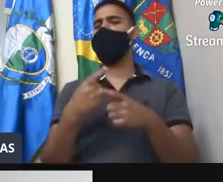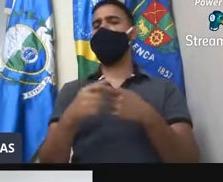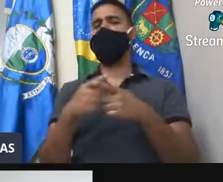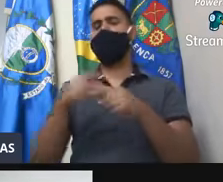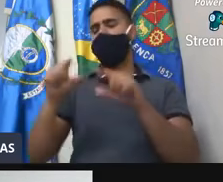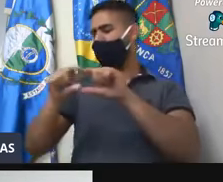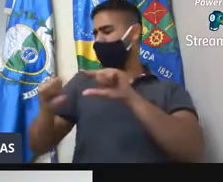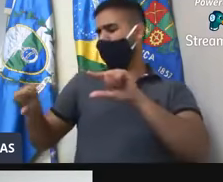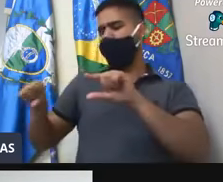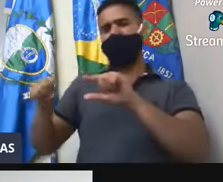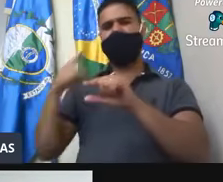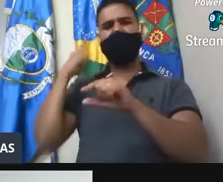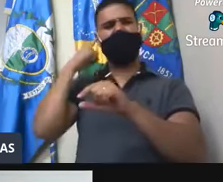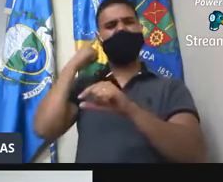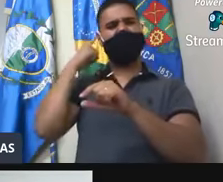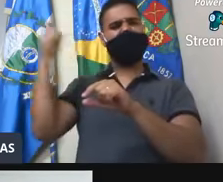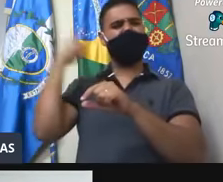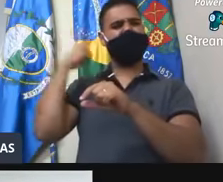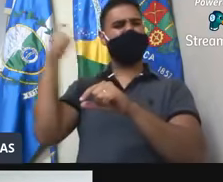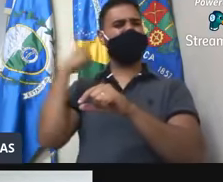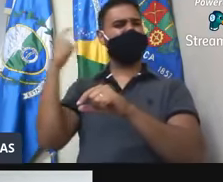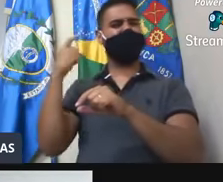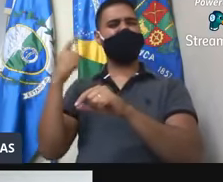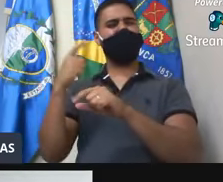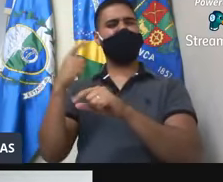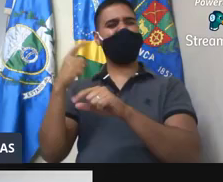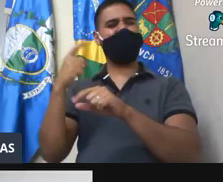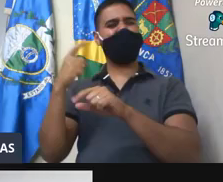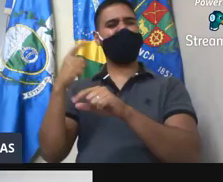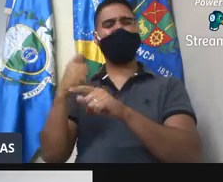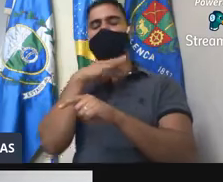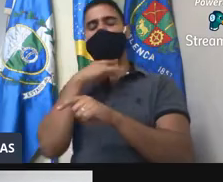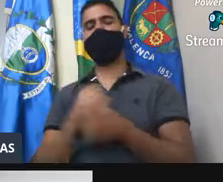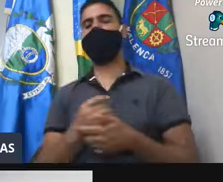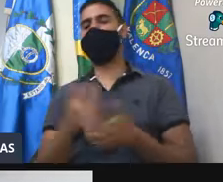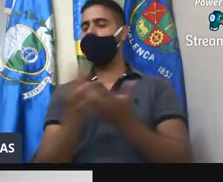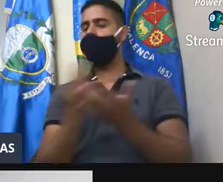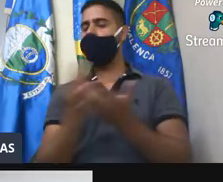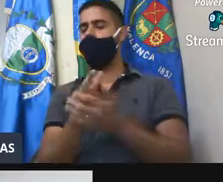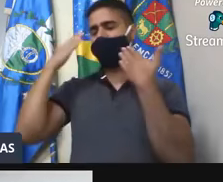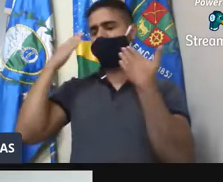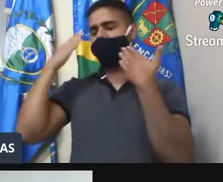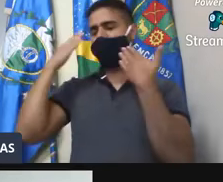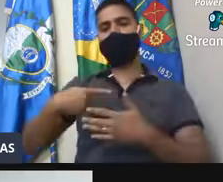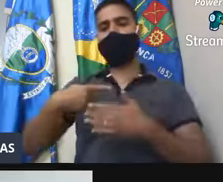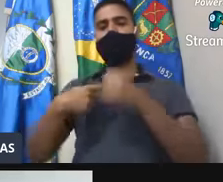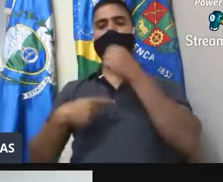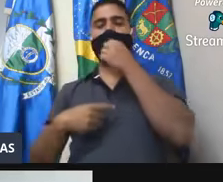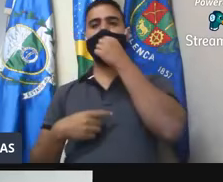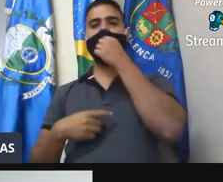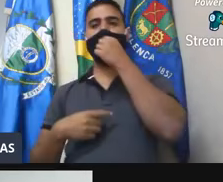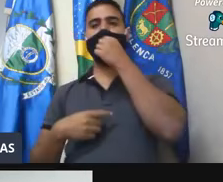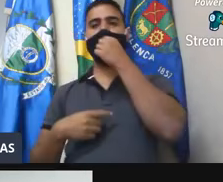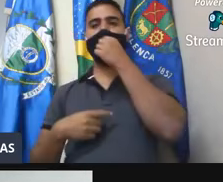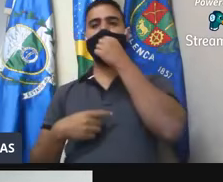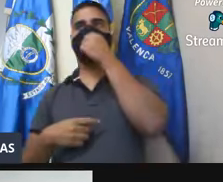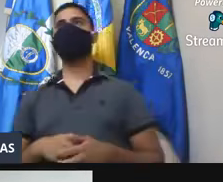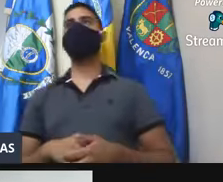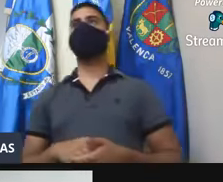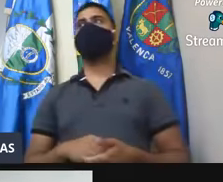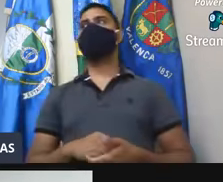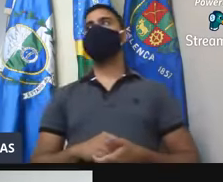com cano de descarga em desacordo com o Código de Trânsito Brasileiro. Obrigado, presidente. Requerimento do